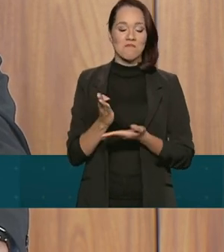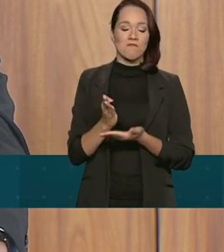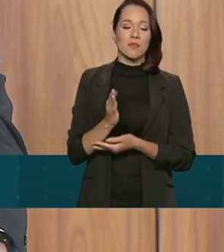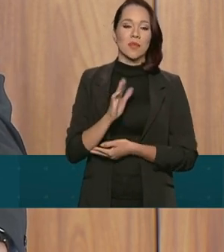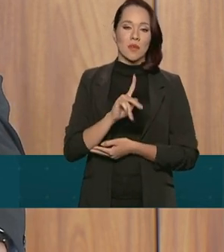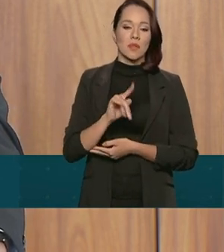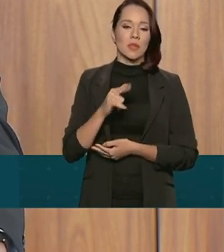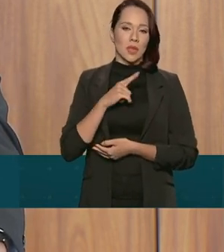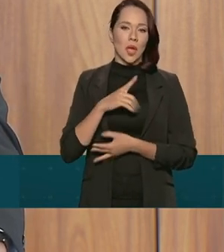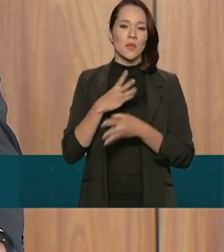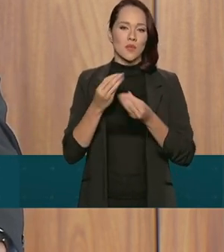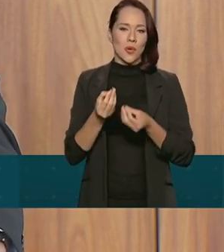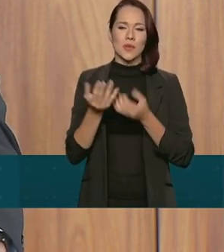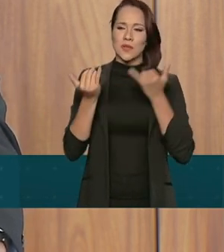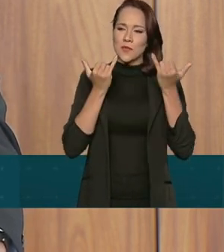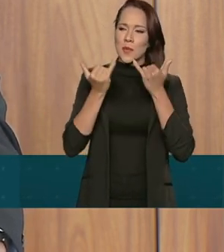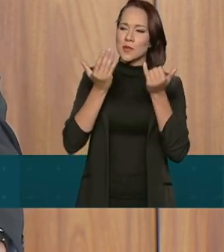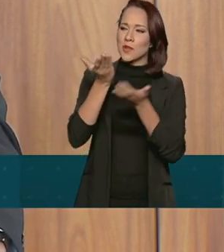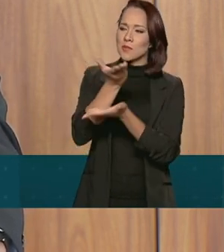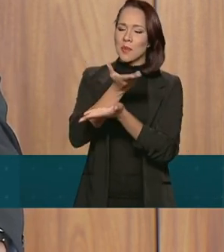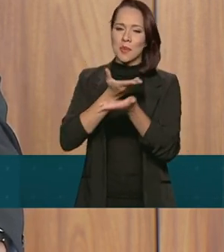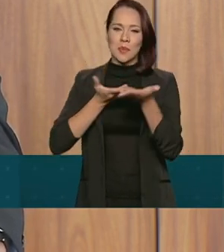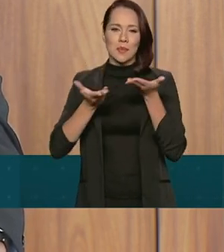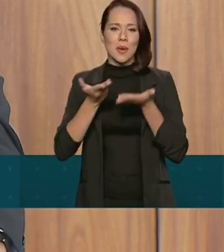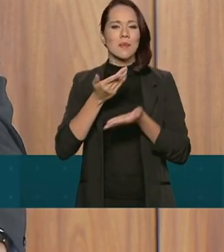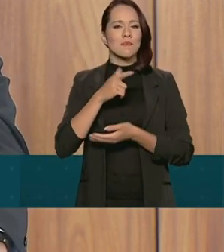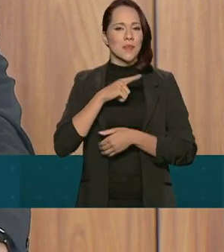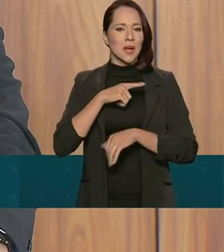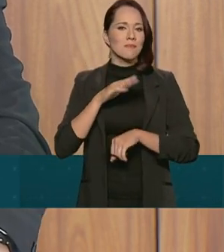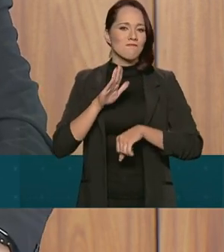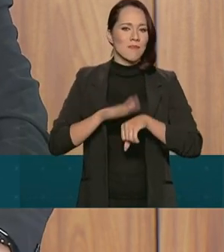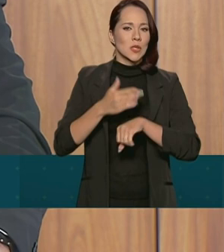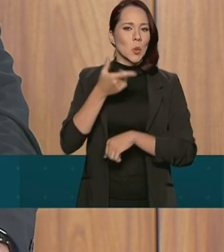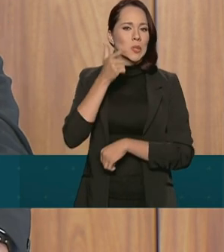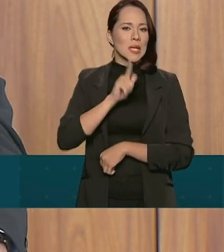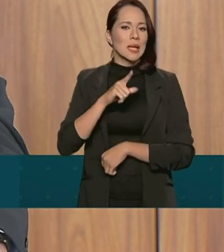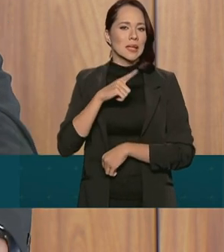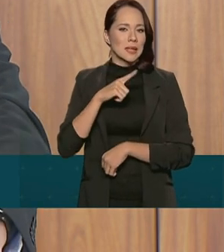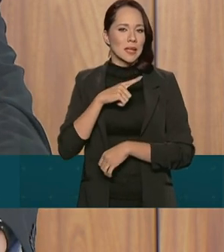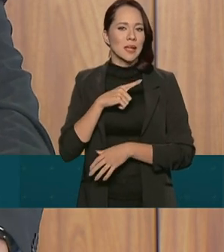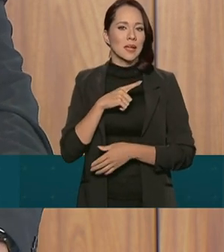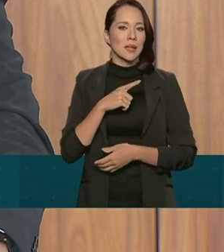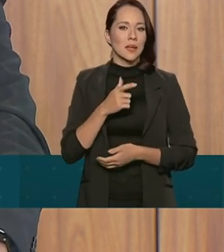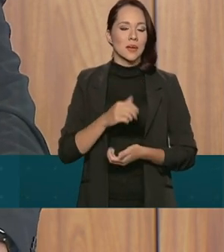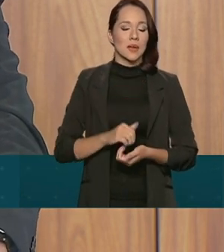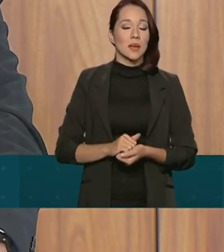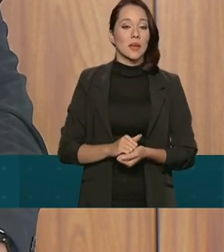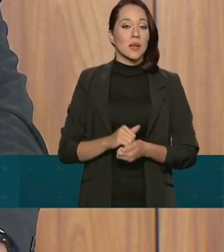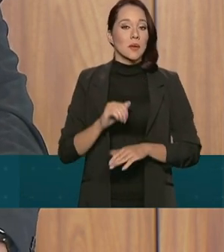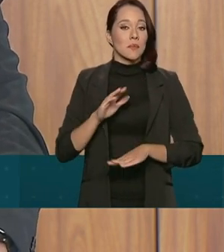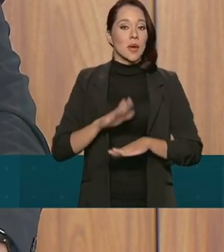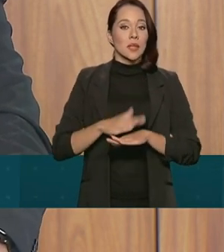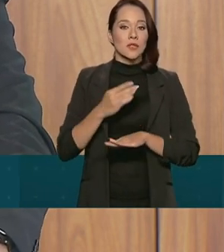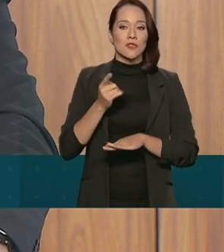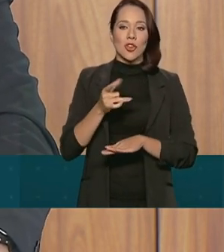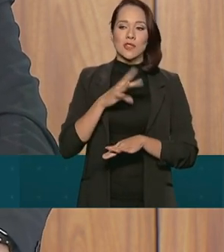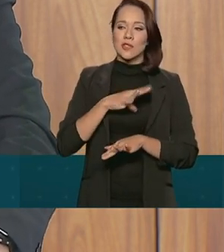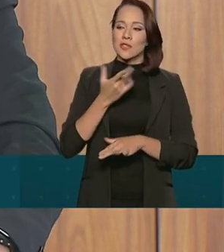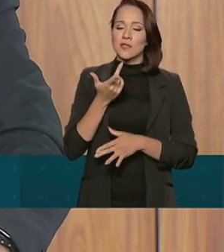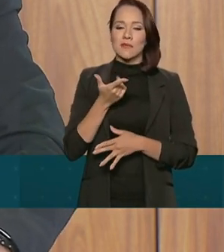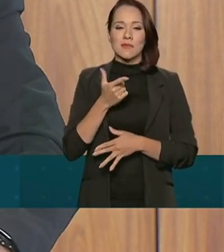muito a trocar informações, para que cada vez mais nós possamos, além de nos entender,